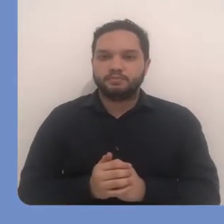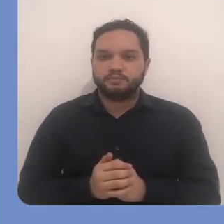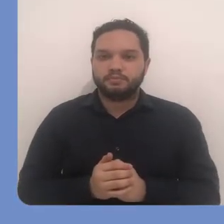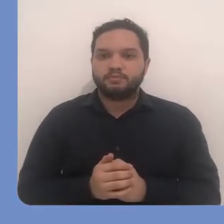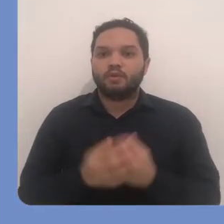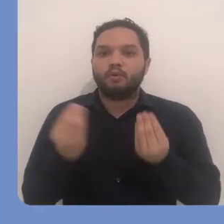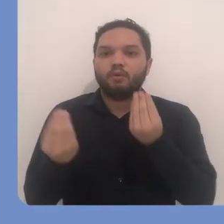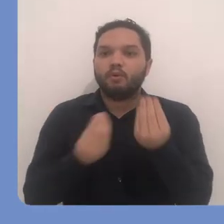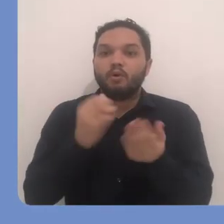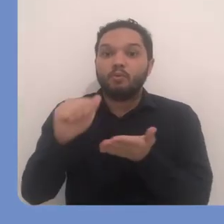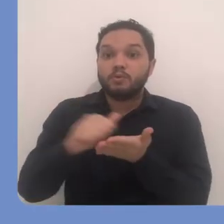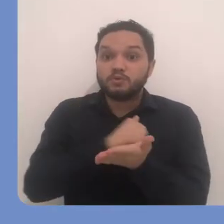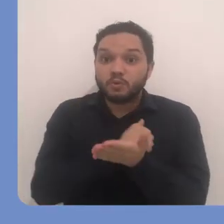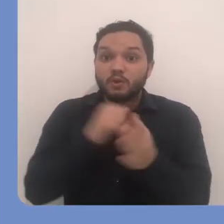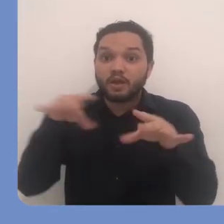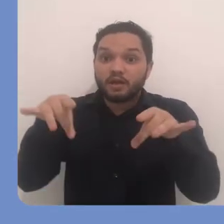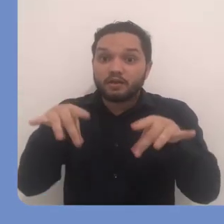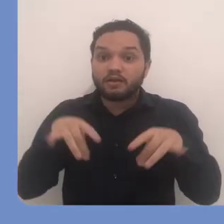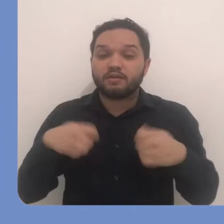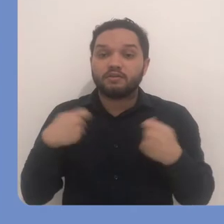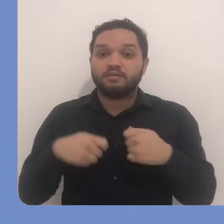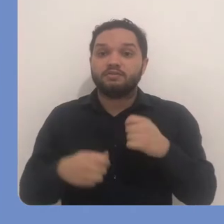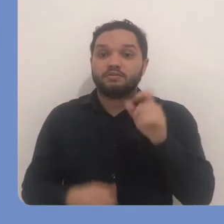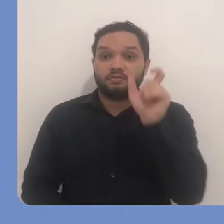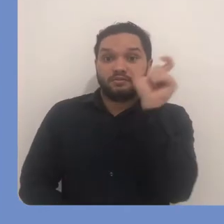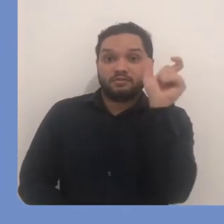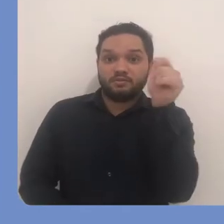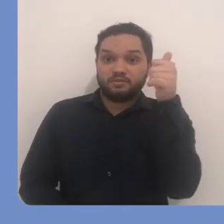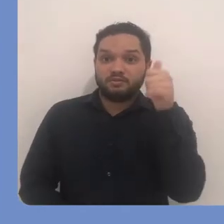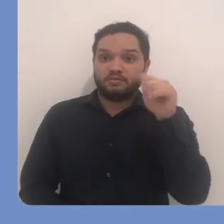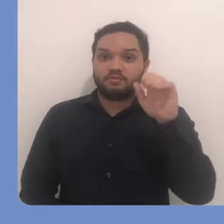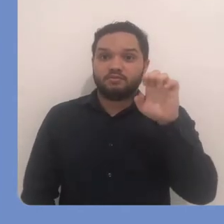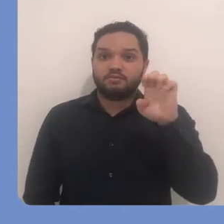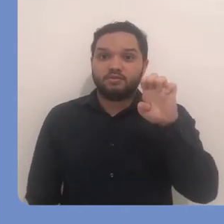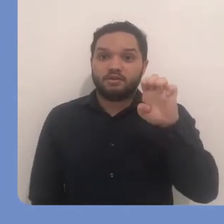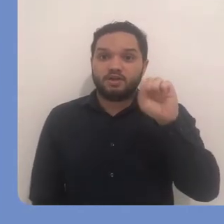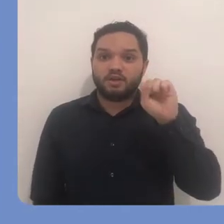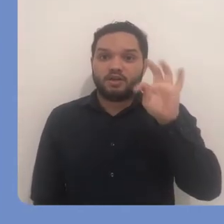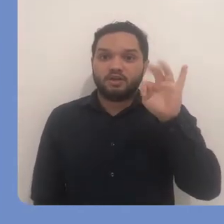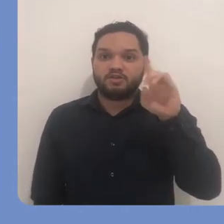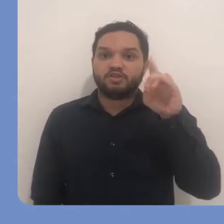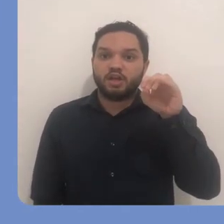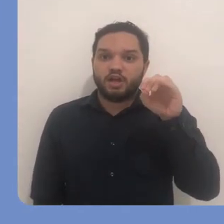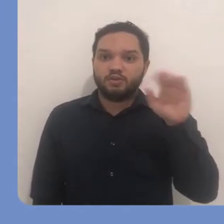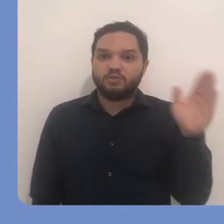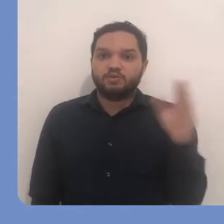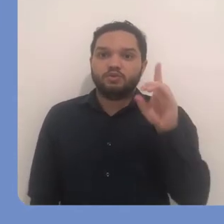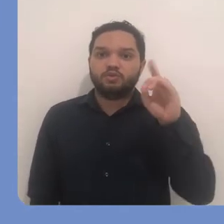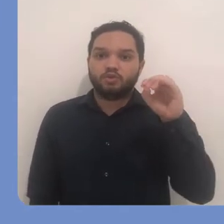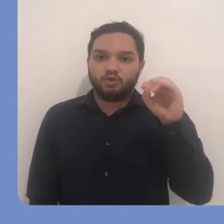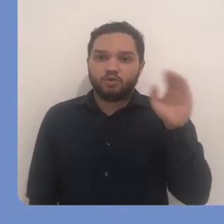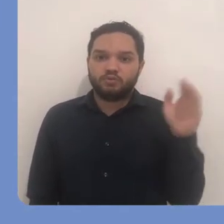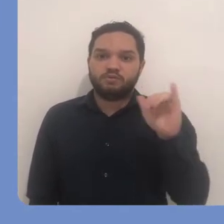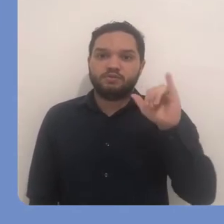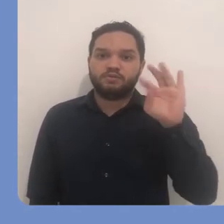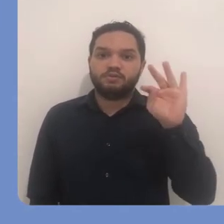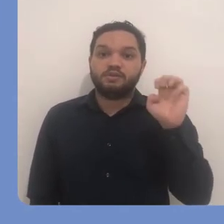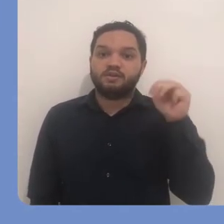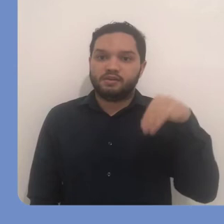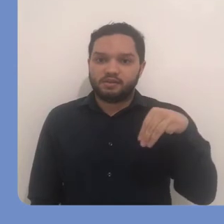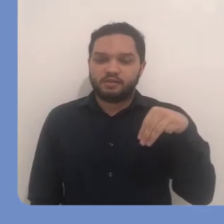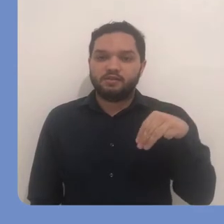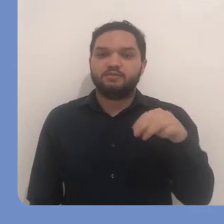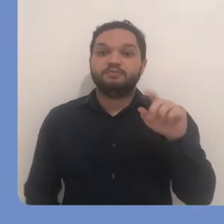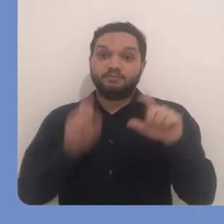Para fazer a exclusão deste arquivo, você deve vir na aba Estado do item. Nesta opção,